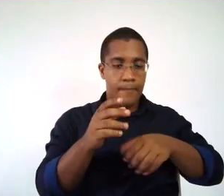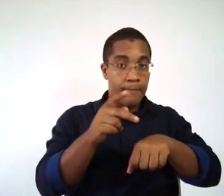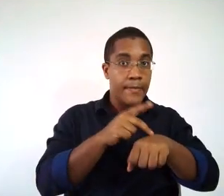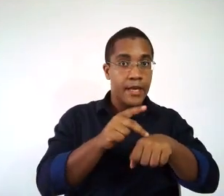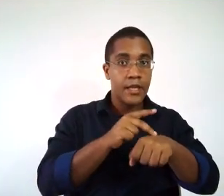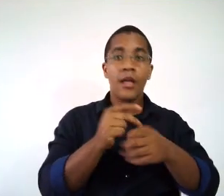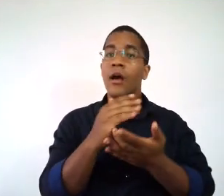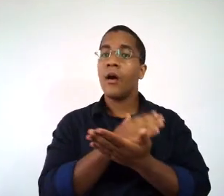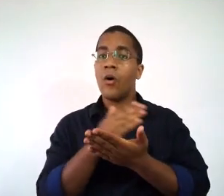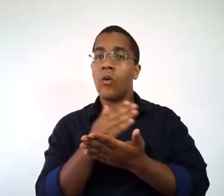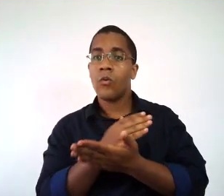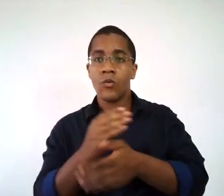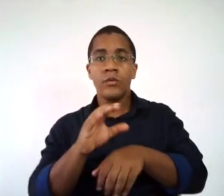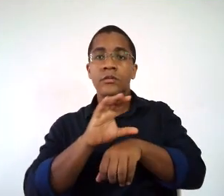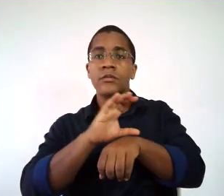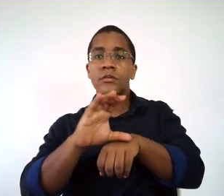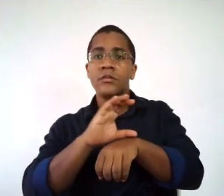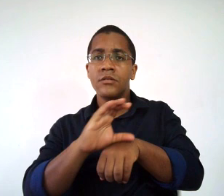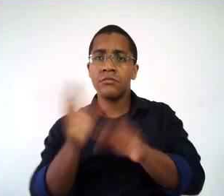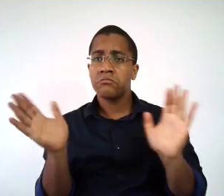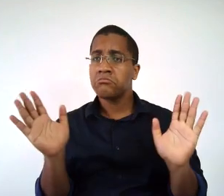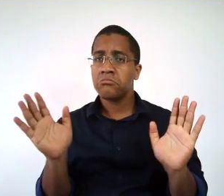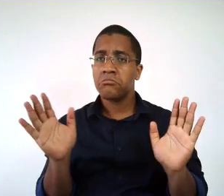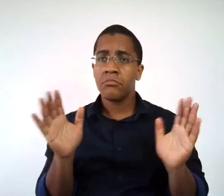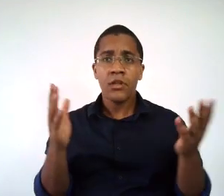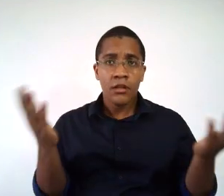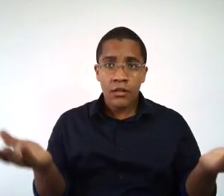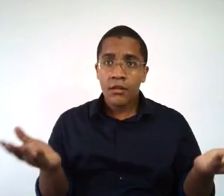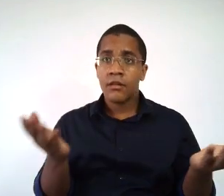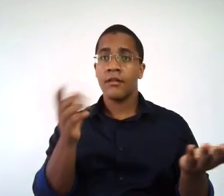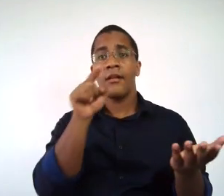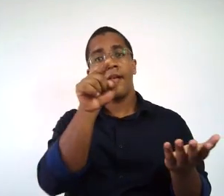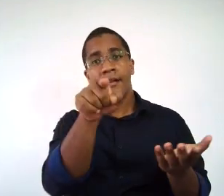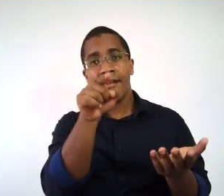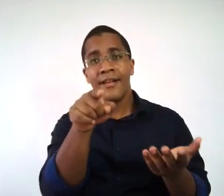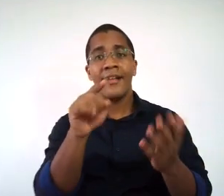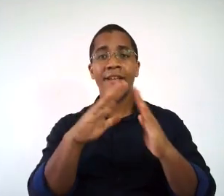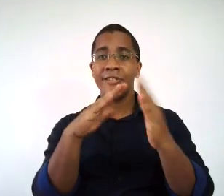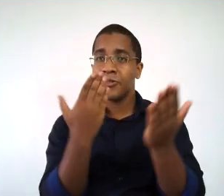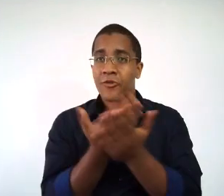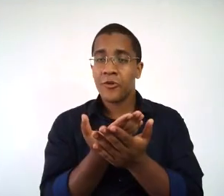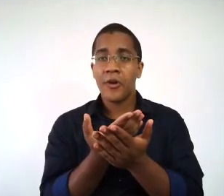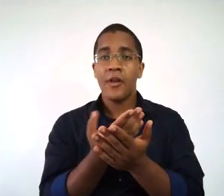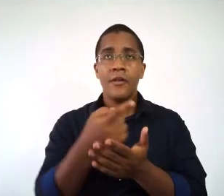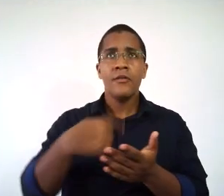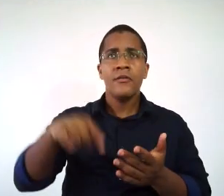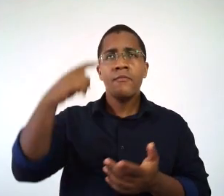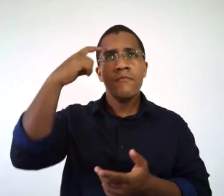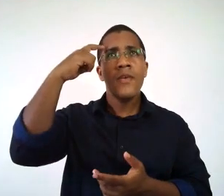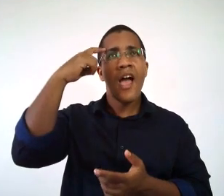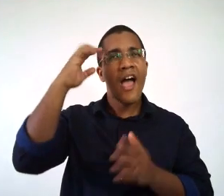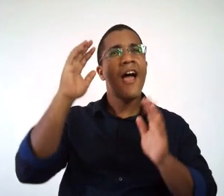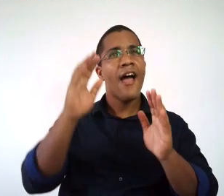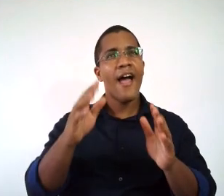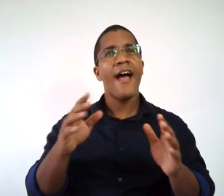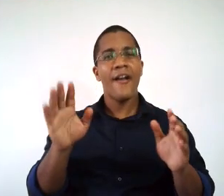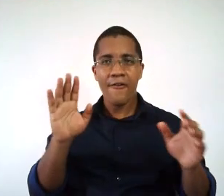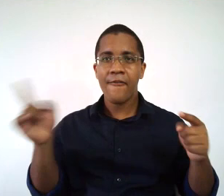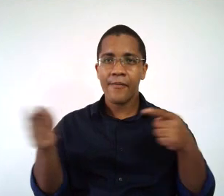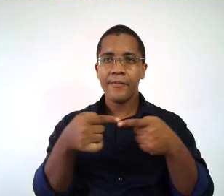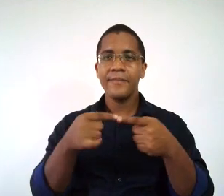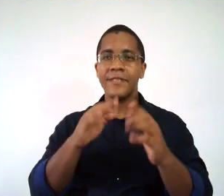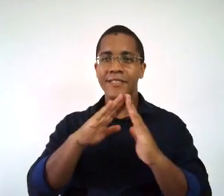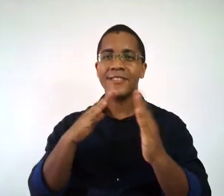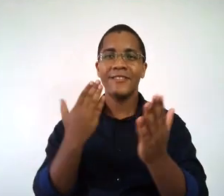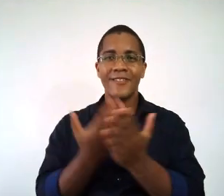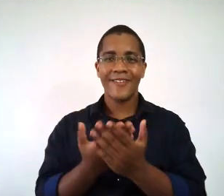com calça preta e outras estão com calça cinza. Então, é essa vivência que a gente busca ter dentro do ambiente escolar.